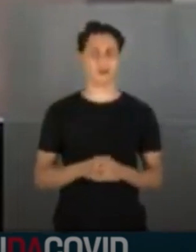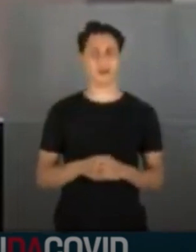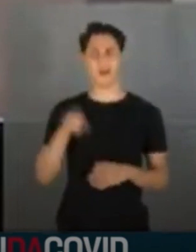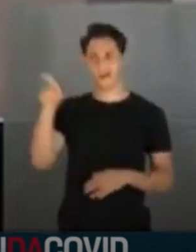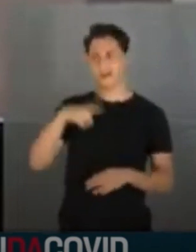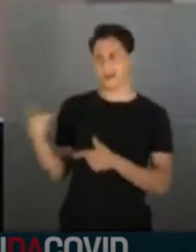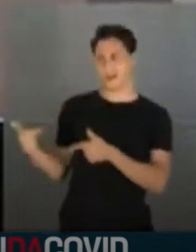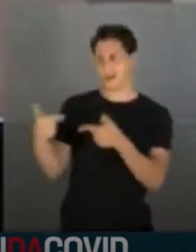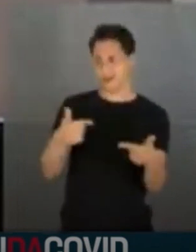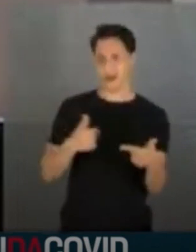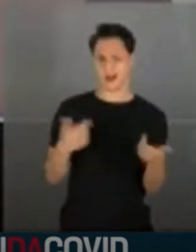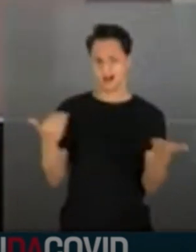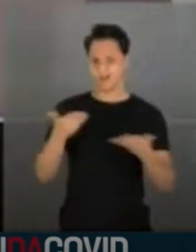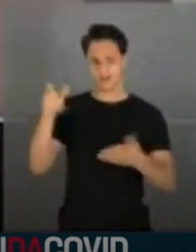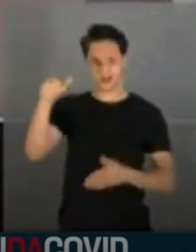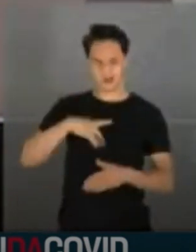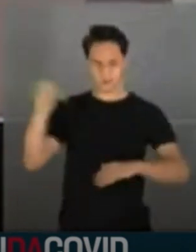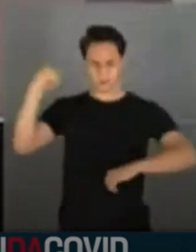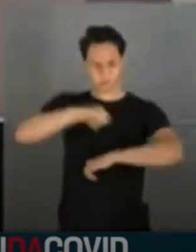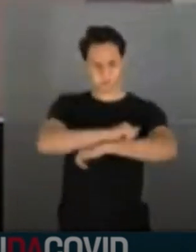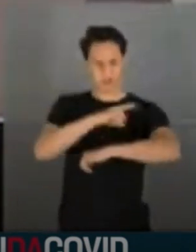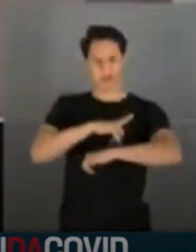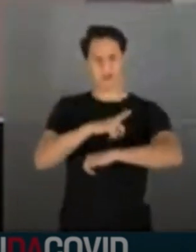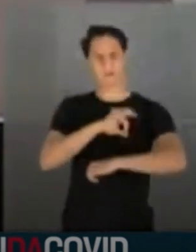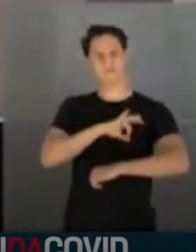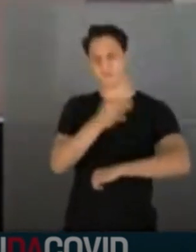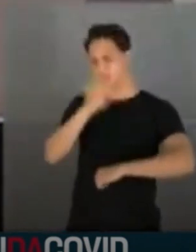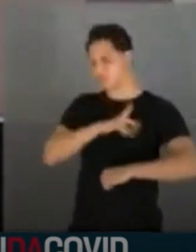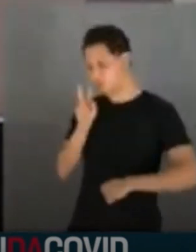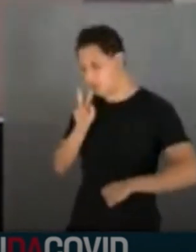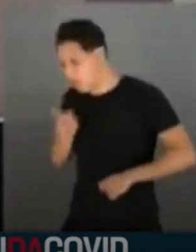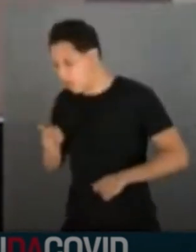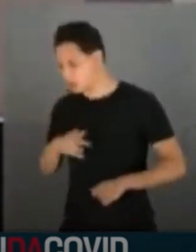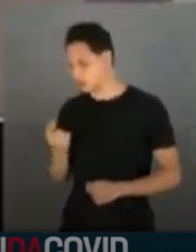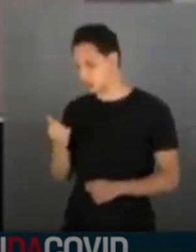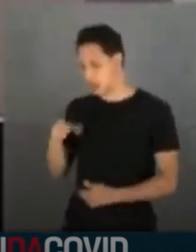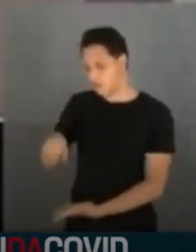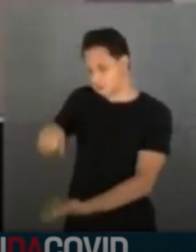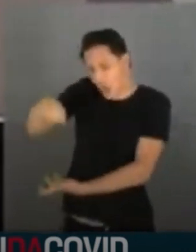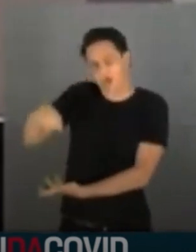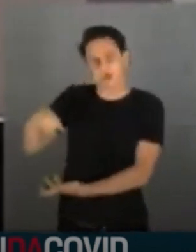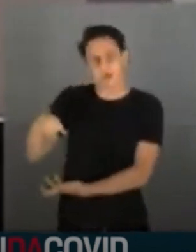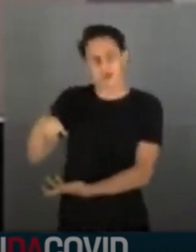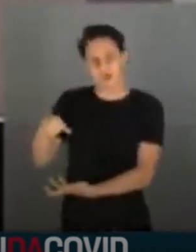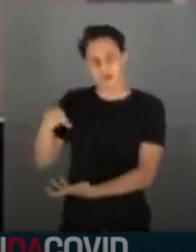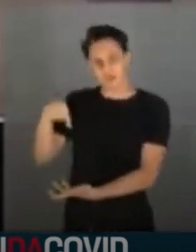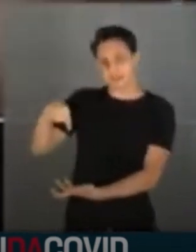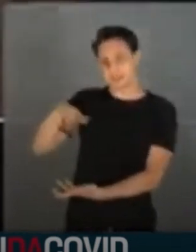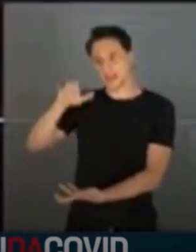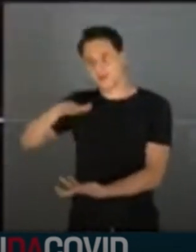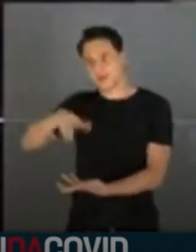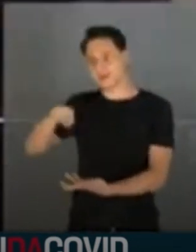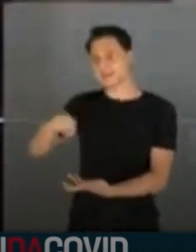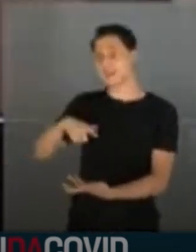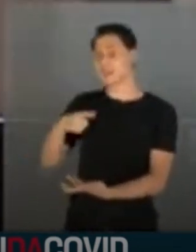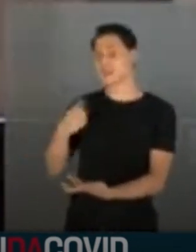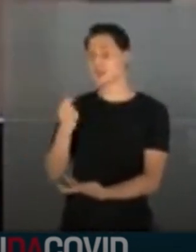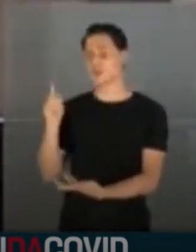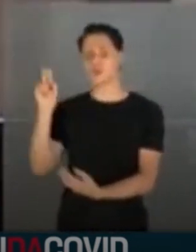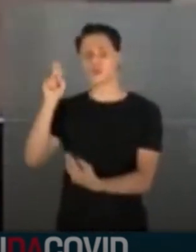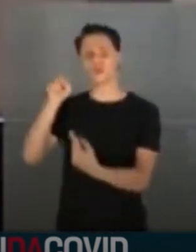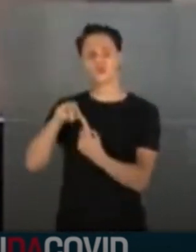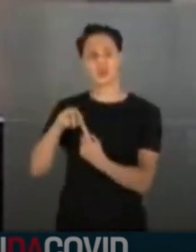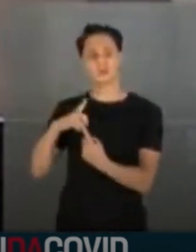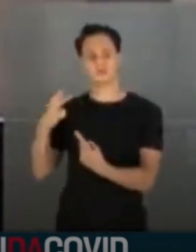que foram apreendidos, que têm indícios fortíssimos, indícios eu estou falando, que seriam utilizados aqui para